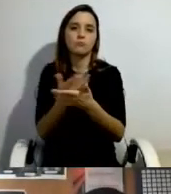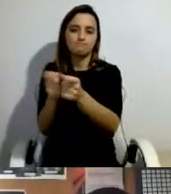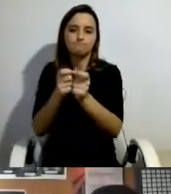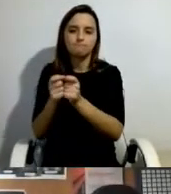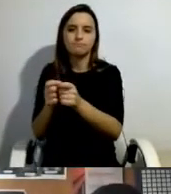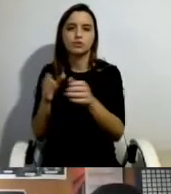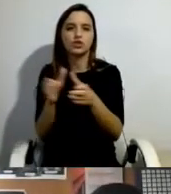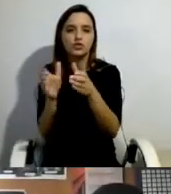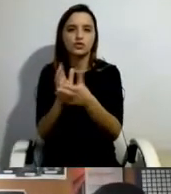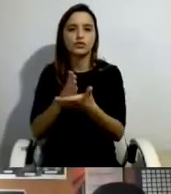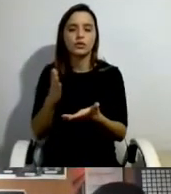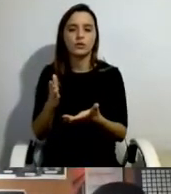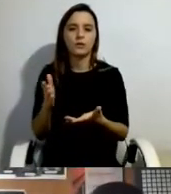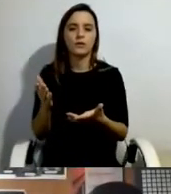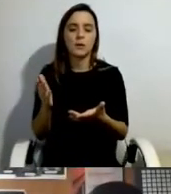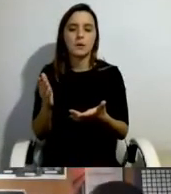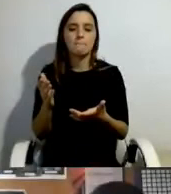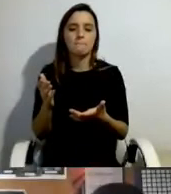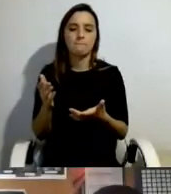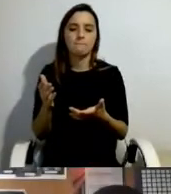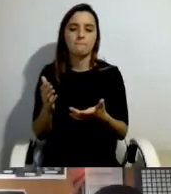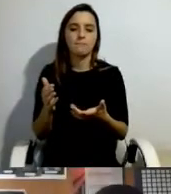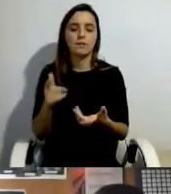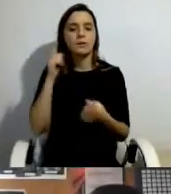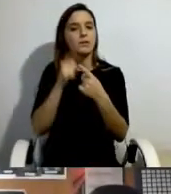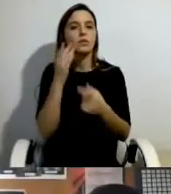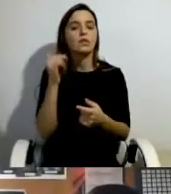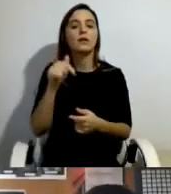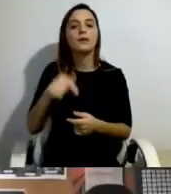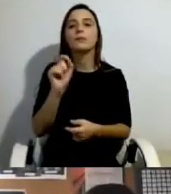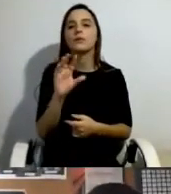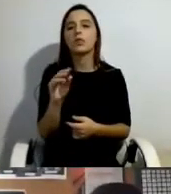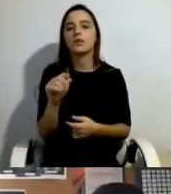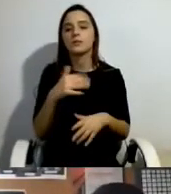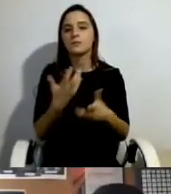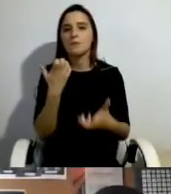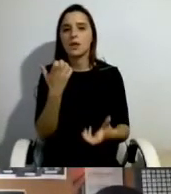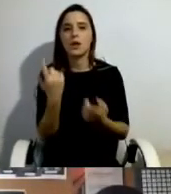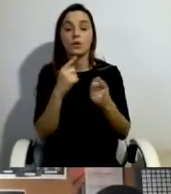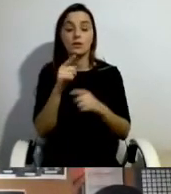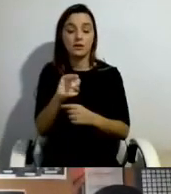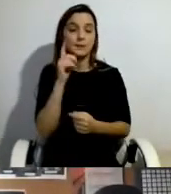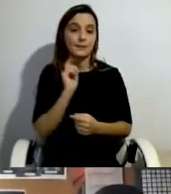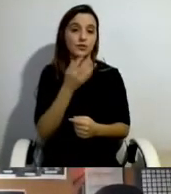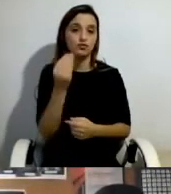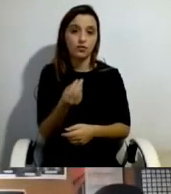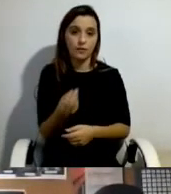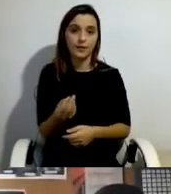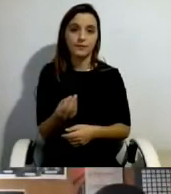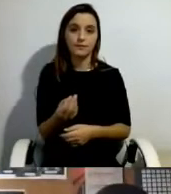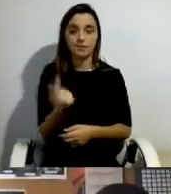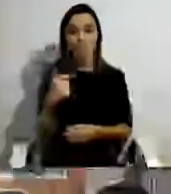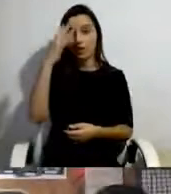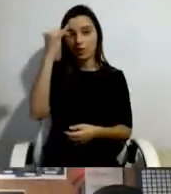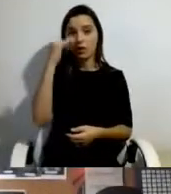estou muito, só temos aqui 10 minutos, mas aqui há algum destaque, este é exatamente uma jovem que relata esta ideia de